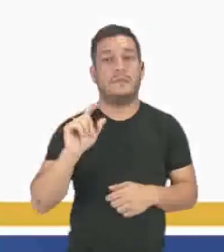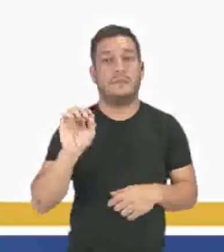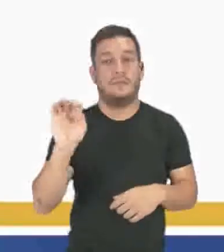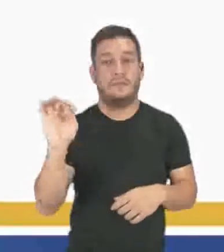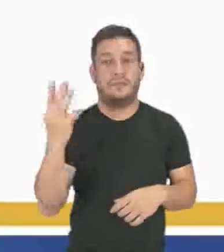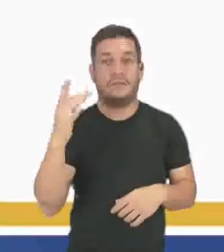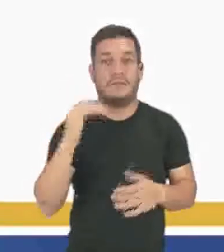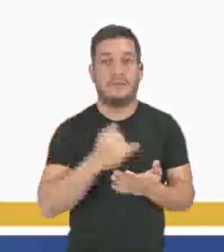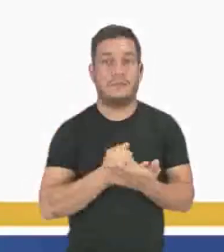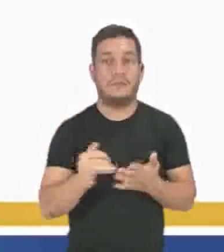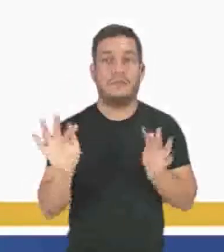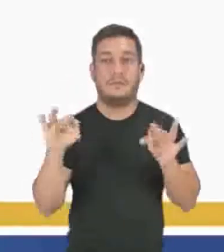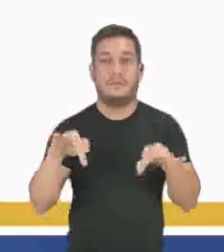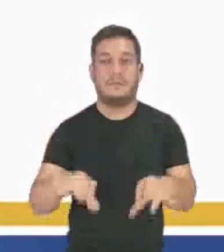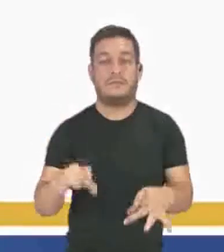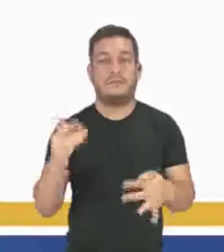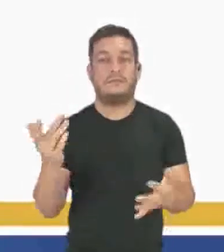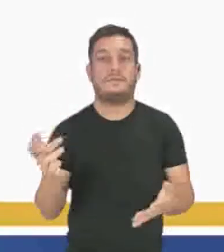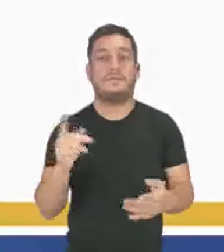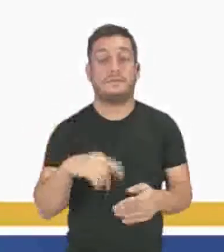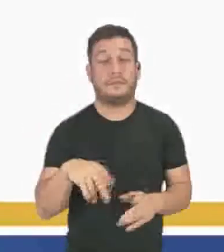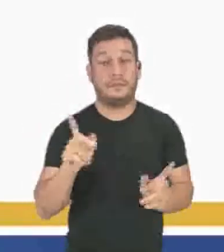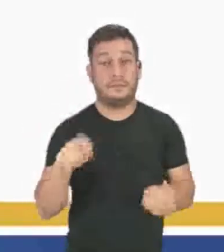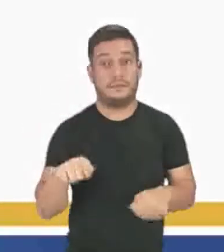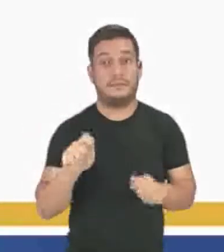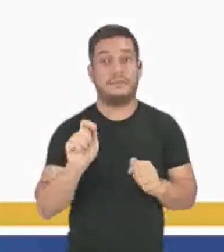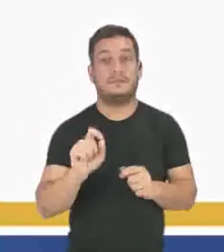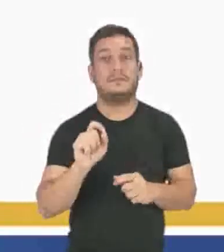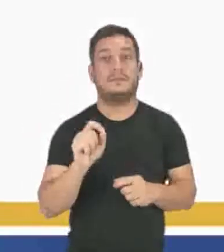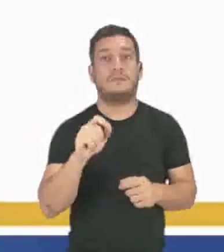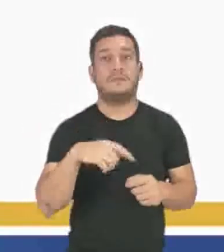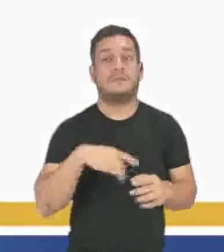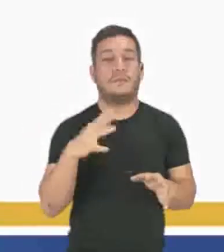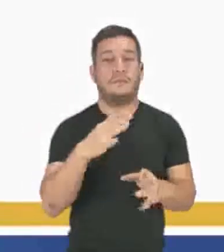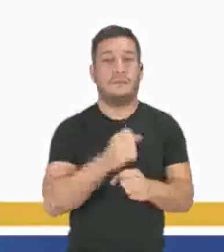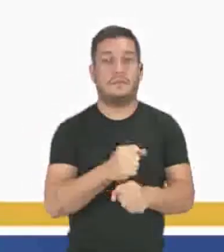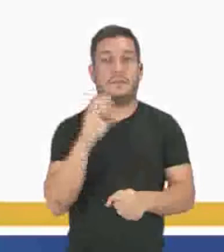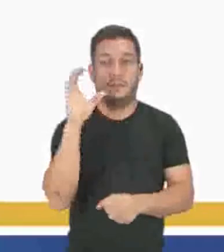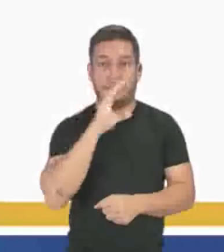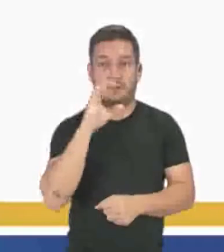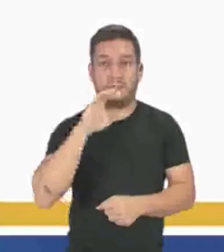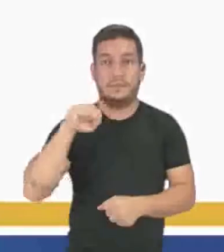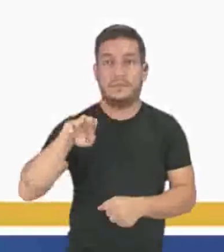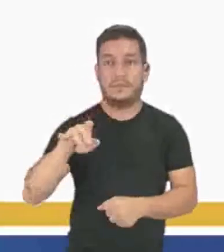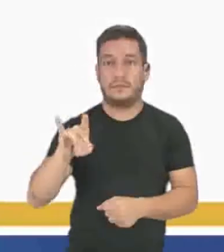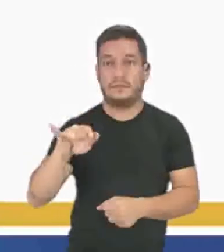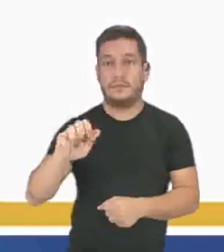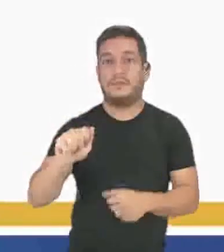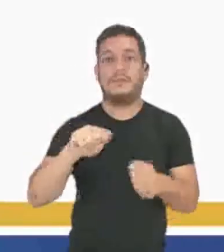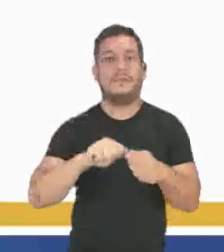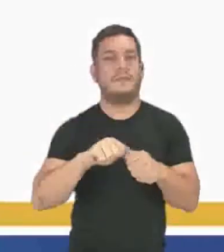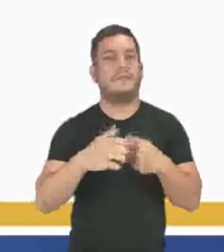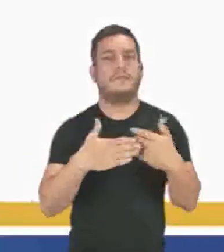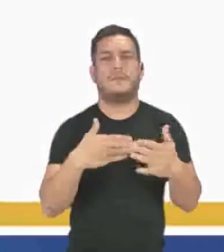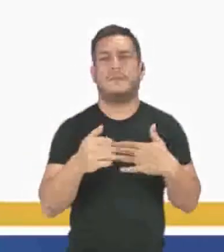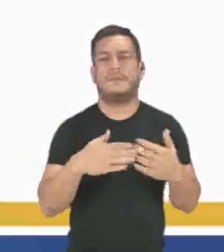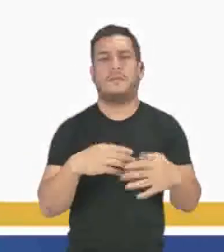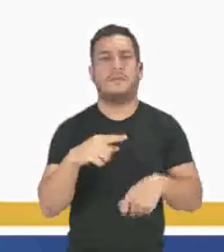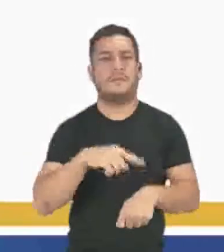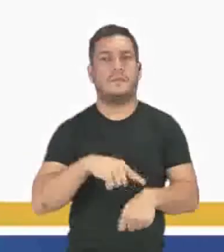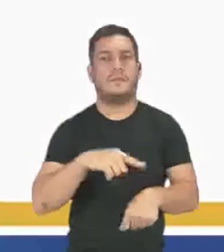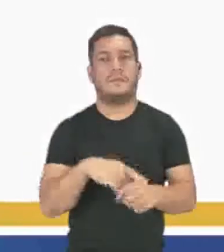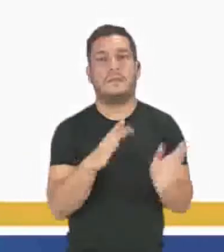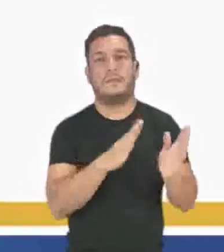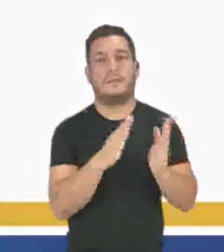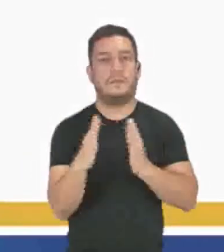iniciais daquele intervalo de reação. Isso permite que esse cálculo da velocidade média seja feito em qualquer intervalo de tempo